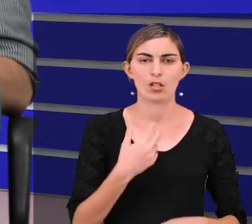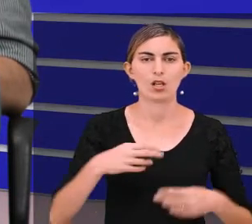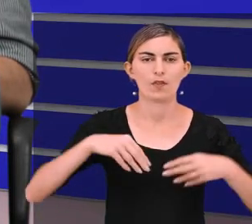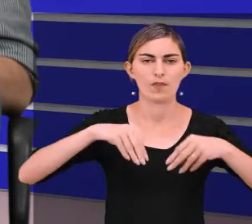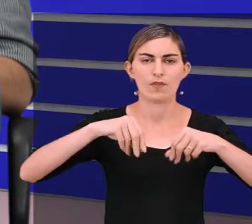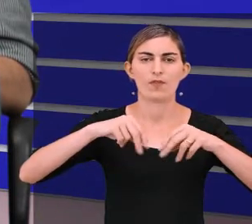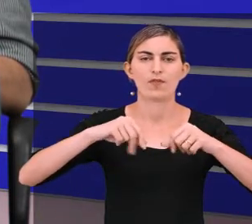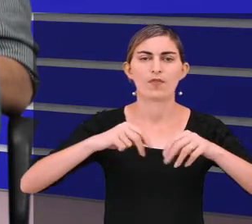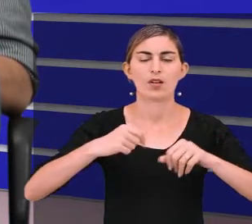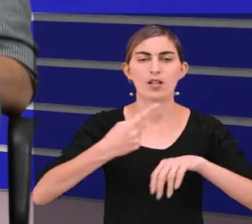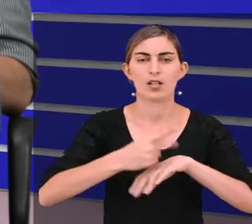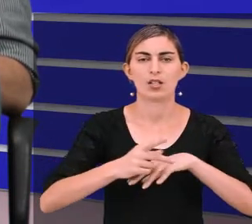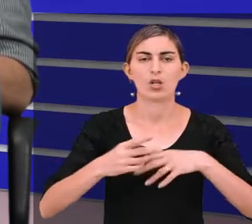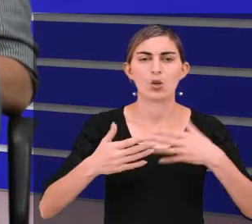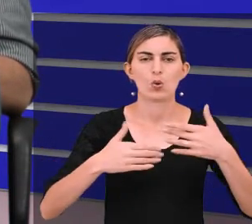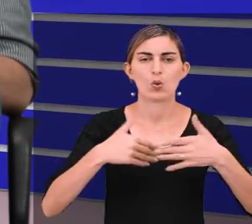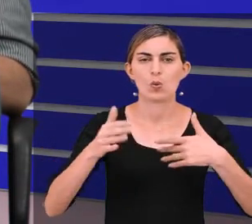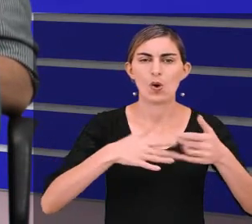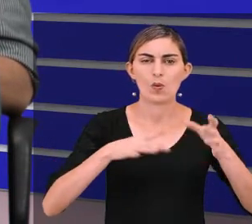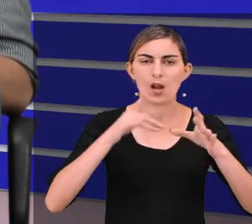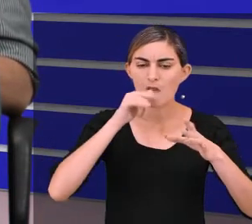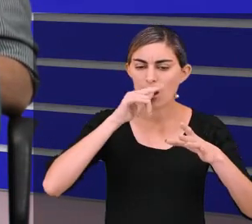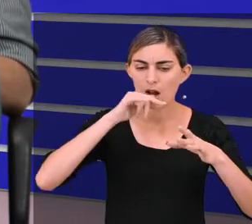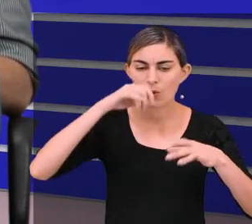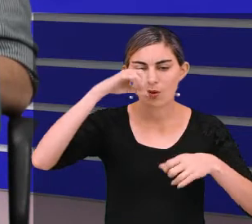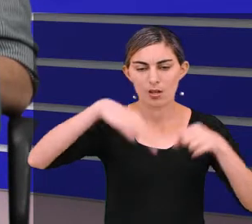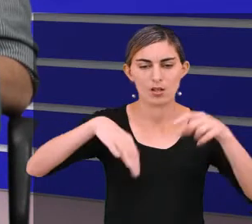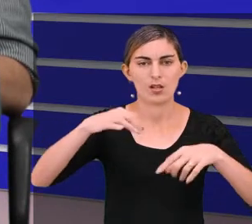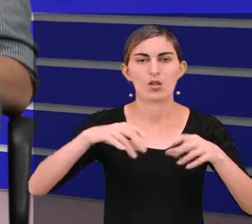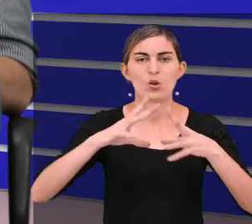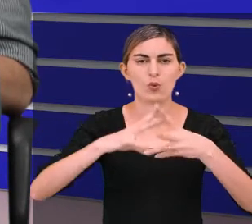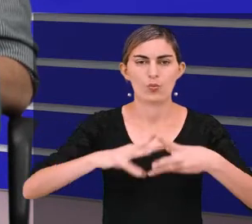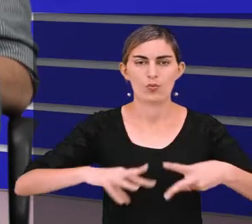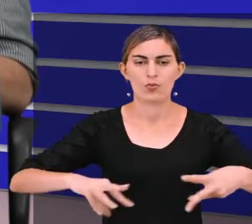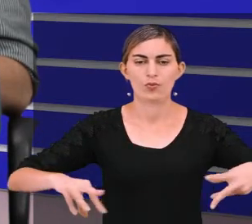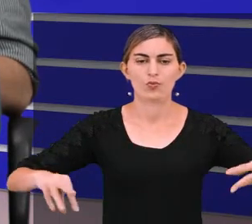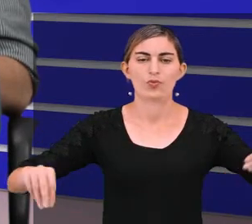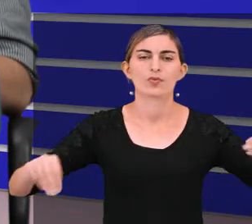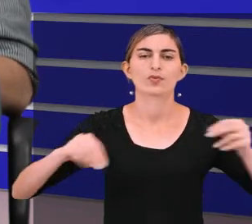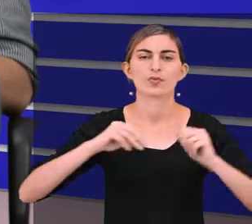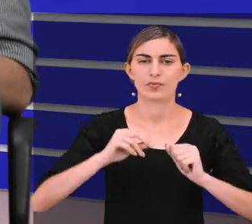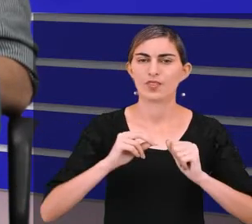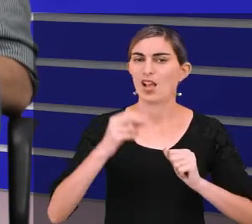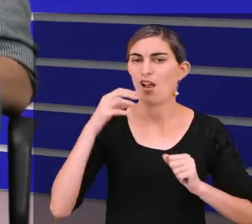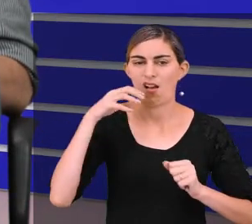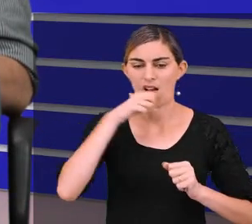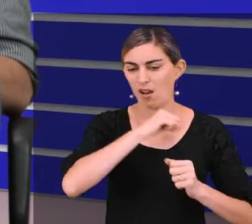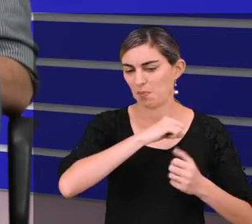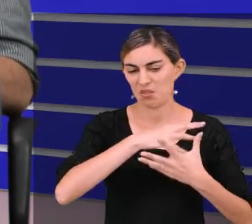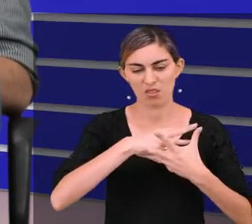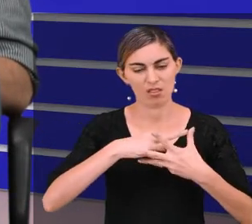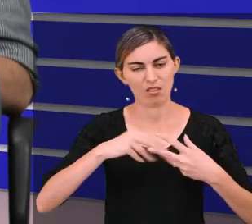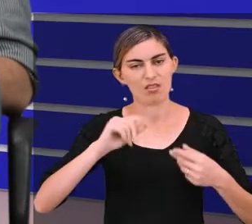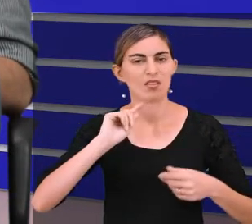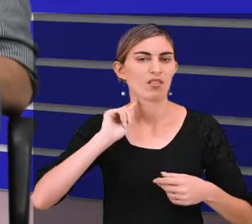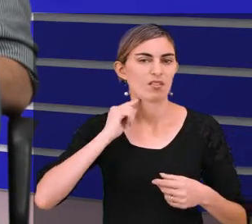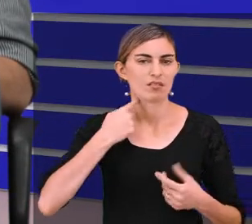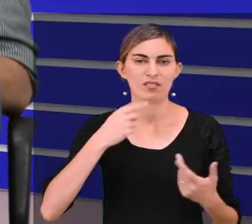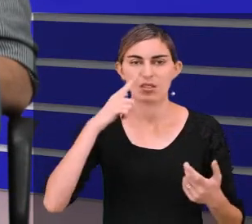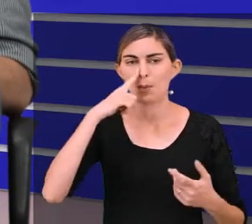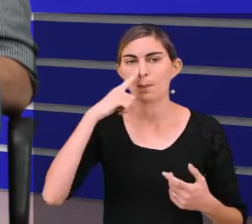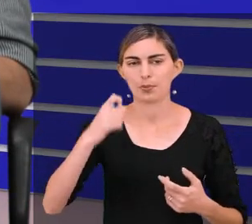A farinha, qualquer umidade, qualquer água que vai ter dentro, ela é um produto muito imperecível, que ele se estraga com maior facilidade.